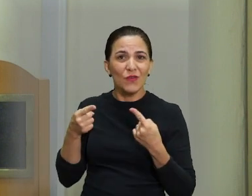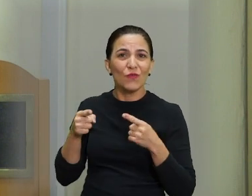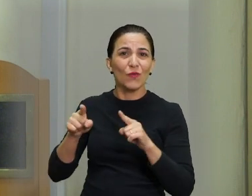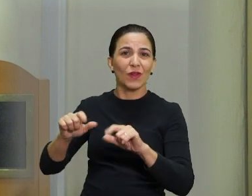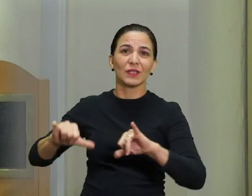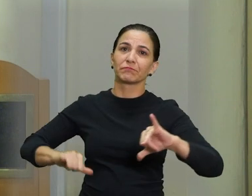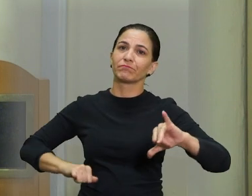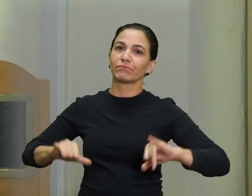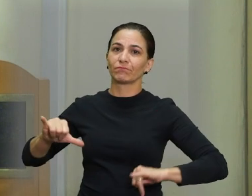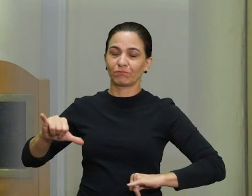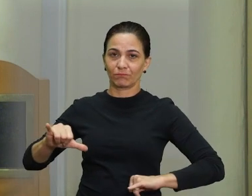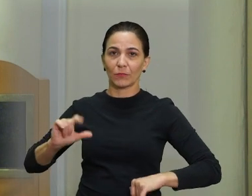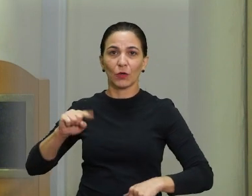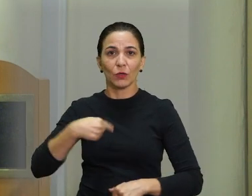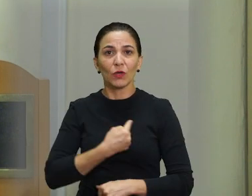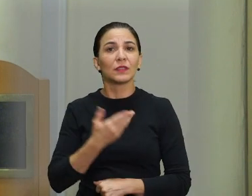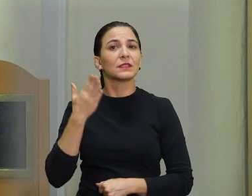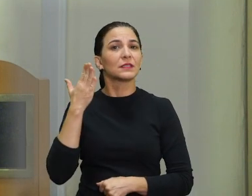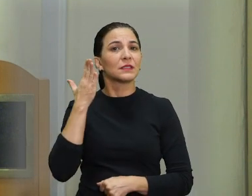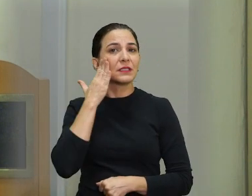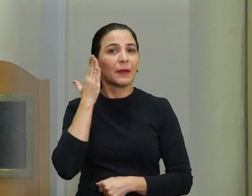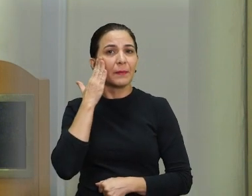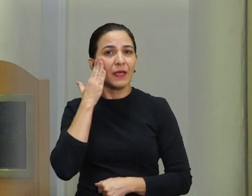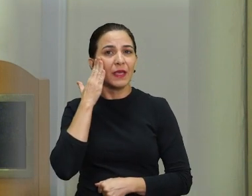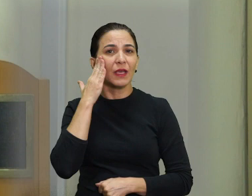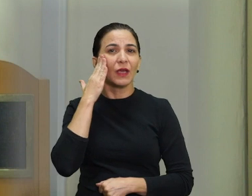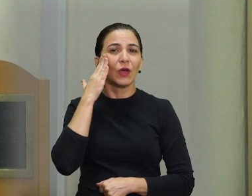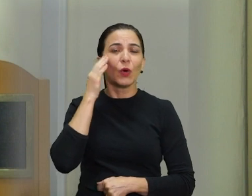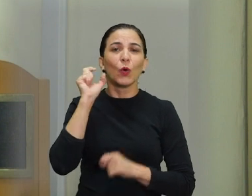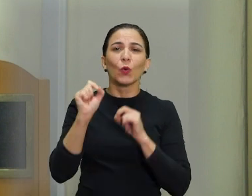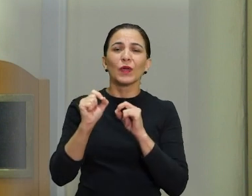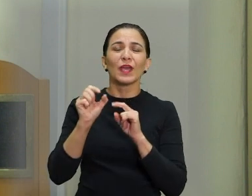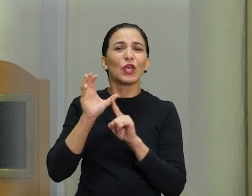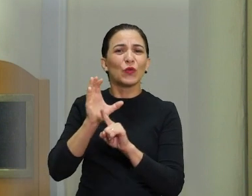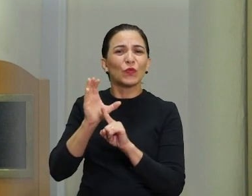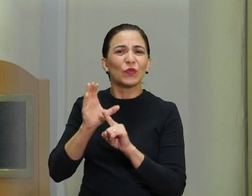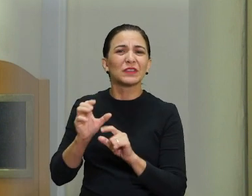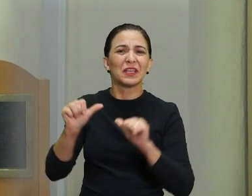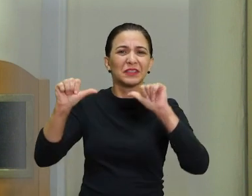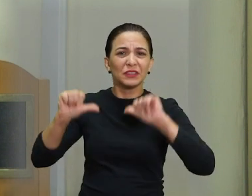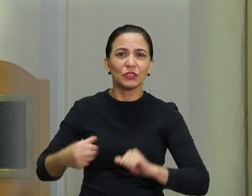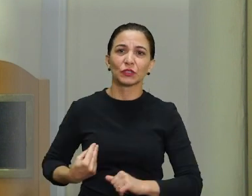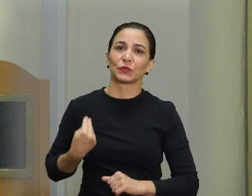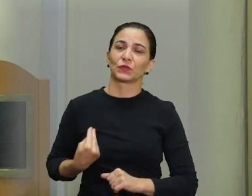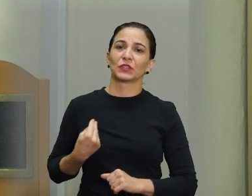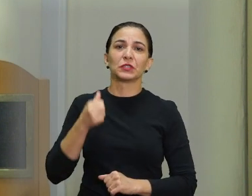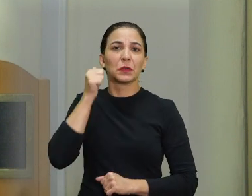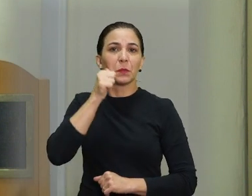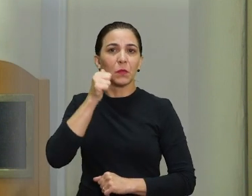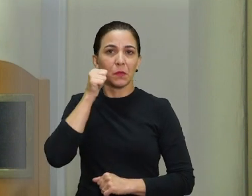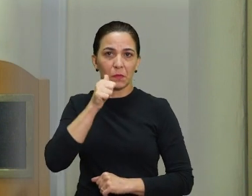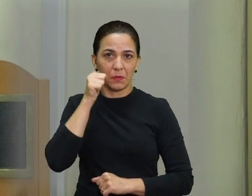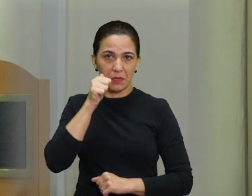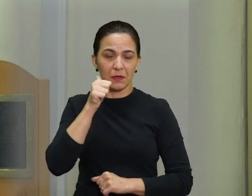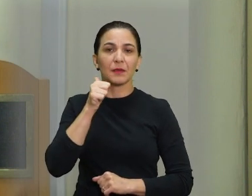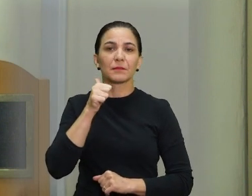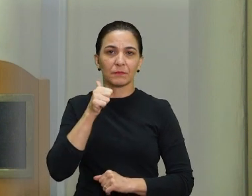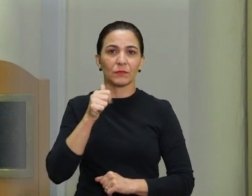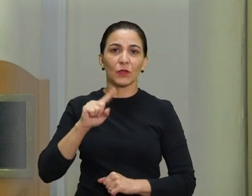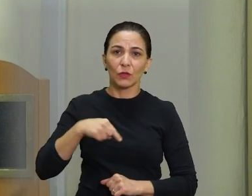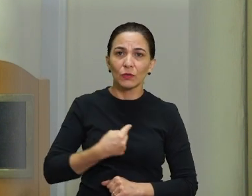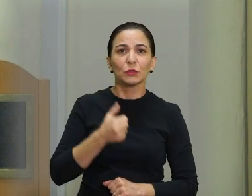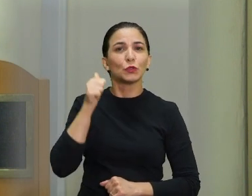contra a mulher, porque nós sabemos dos dados que nos assombram e que está sempre nas nossas vidas.